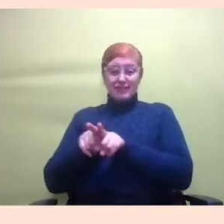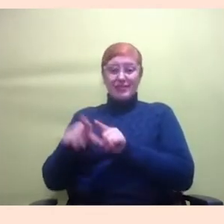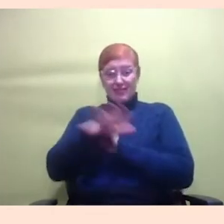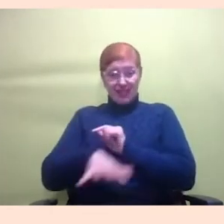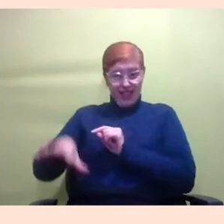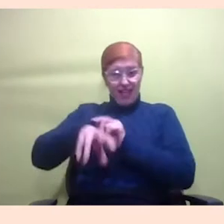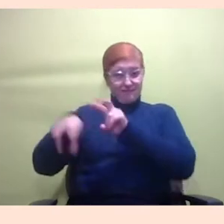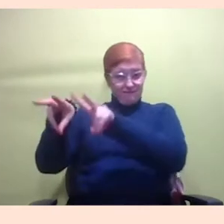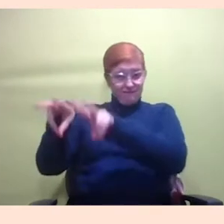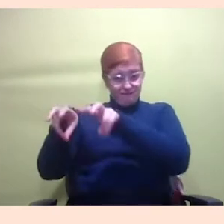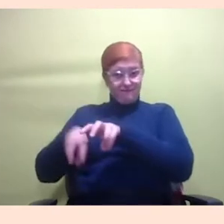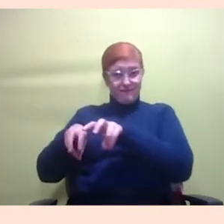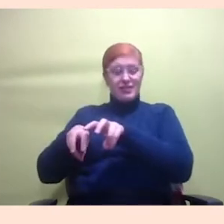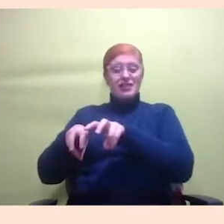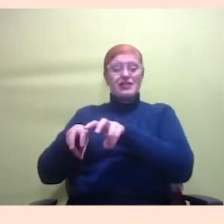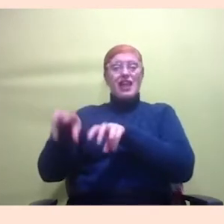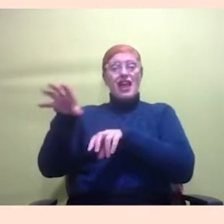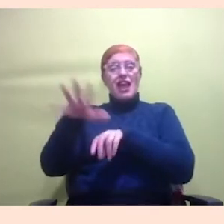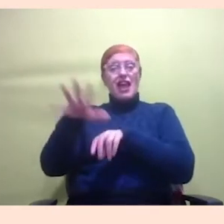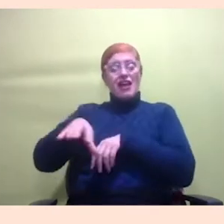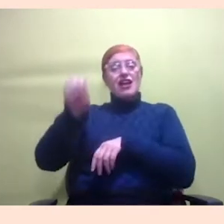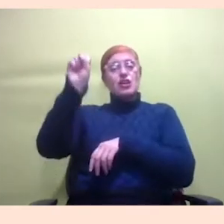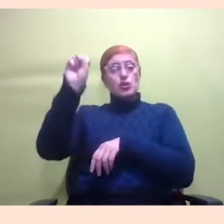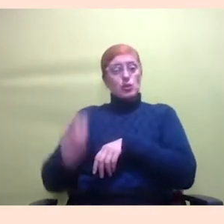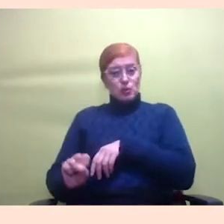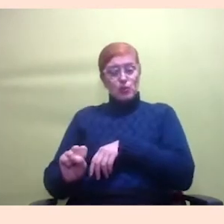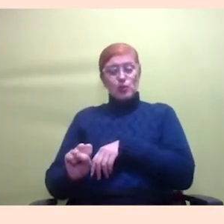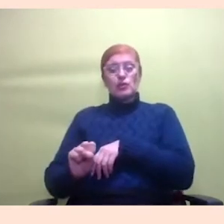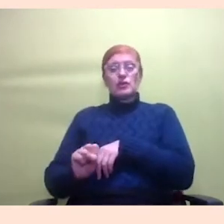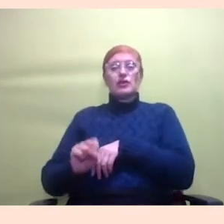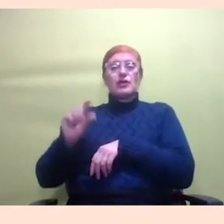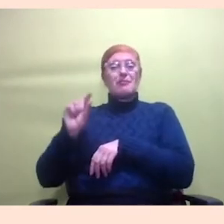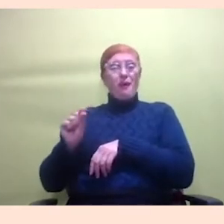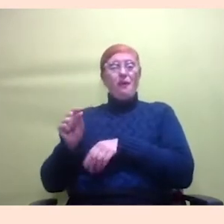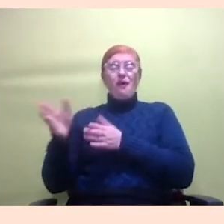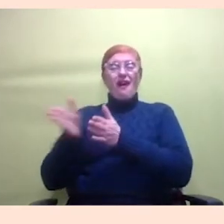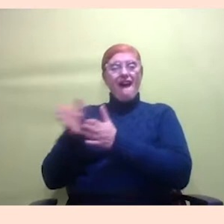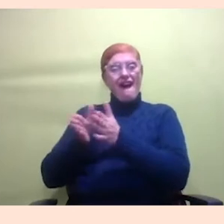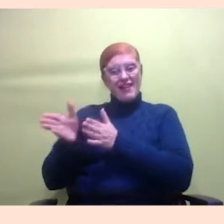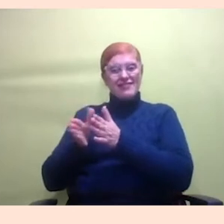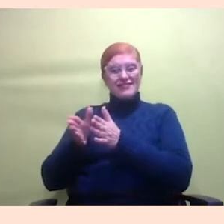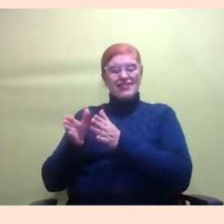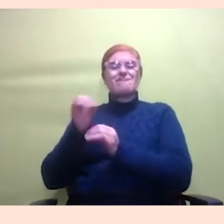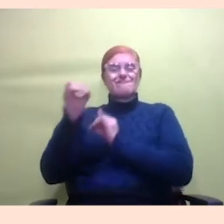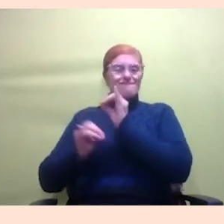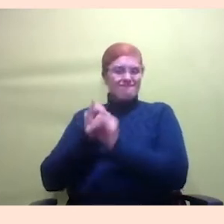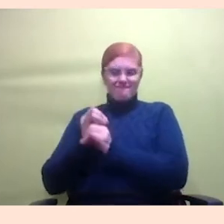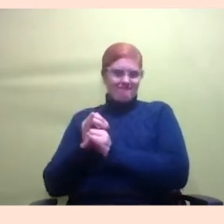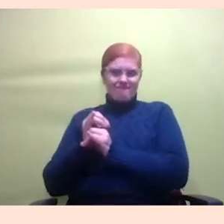aqui em São Paulo tem um grande volume de acesso a internet mesmo alguns lugares não tem cabeamento e não consegue colocar nada.